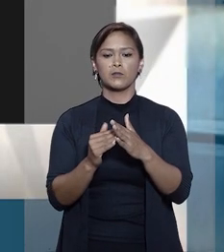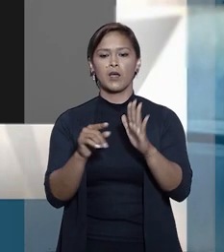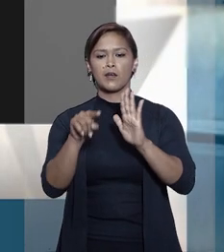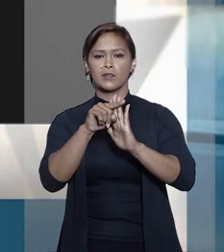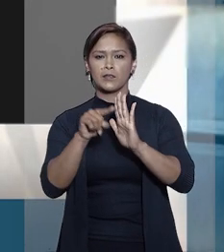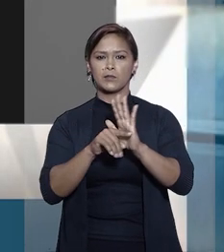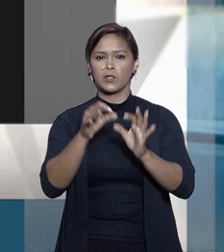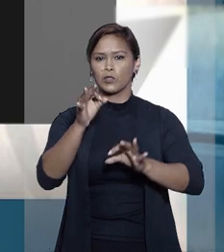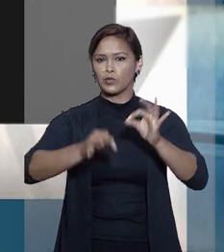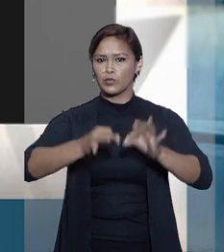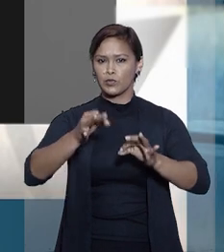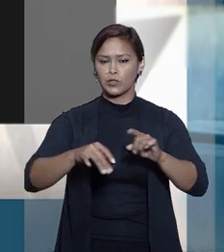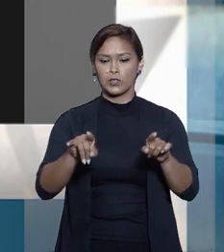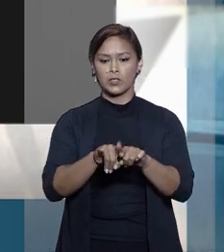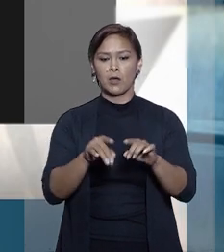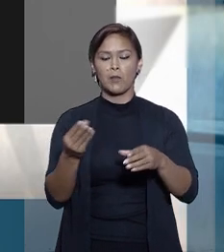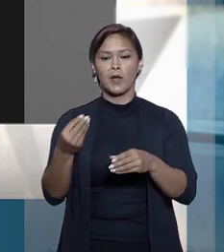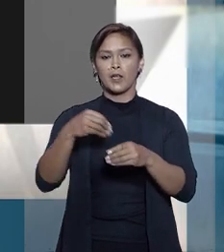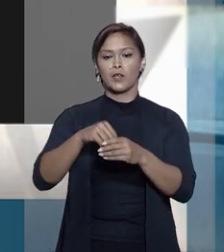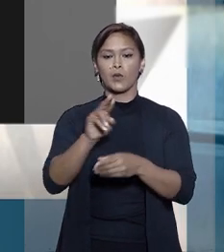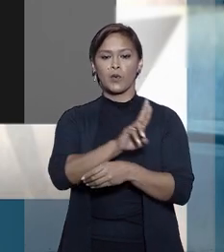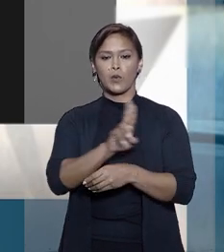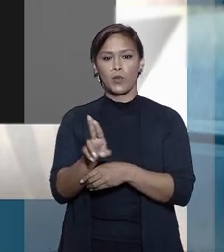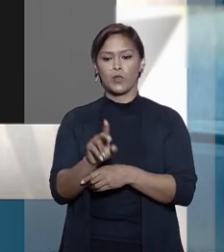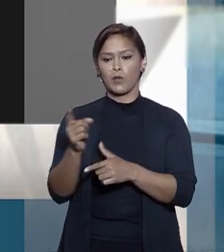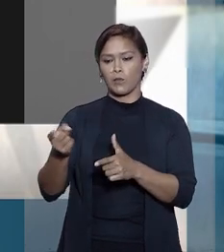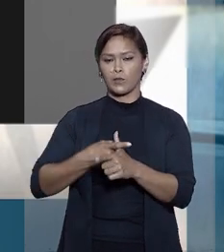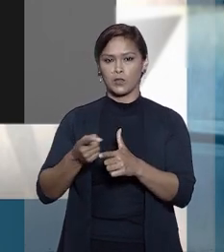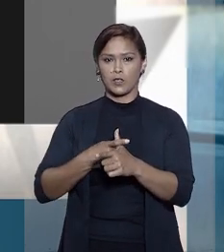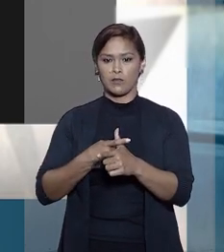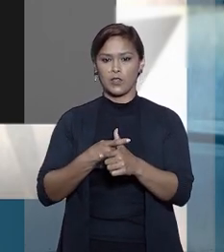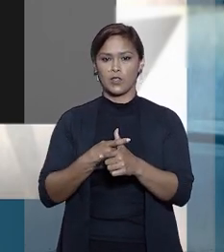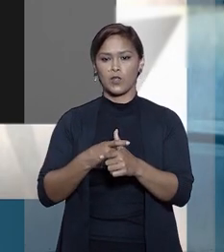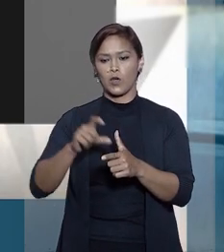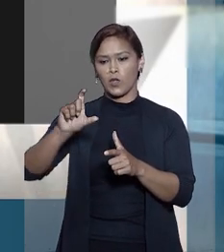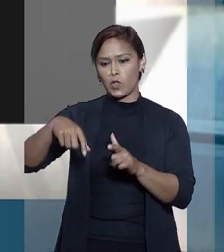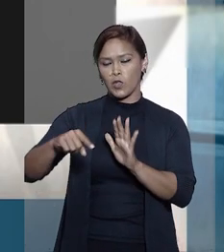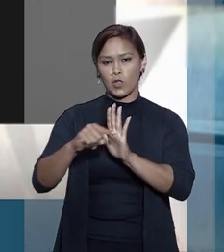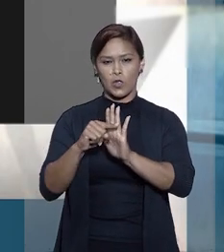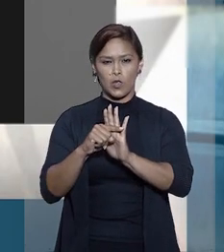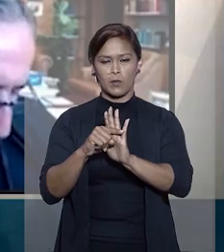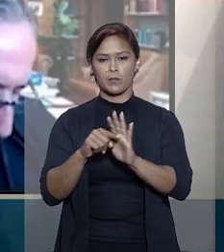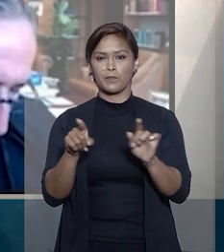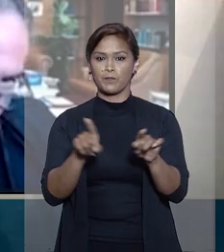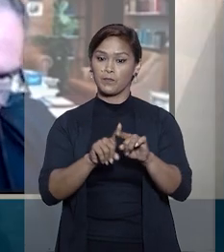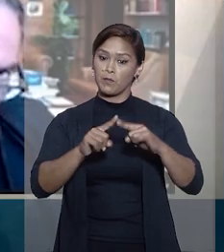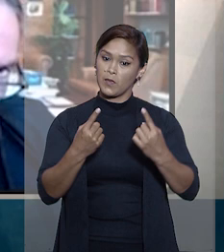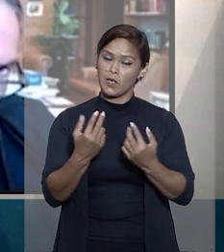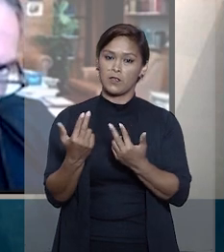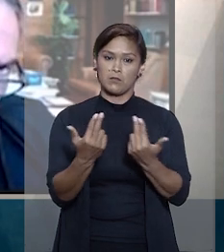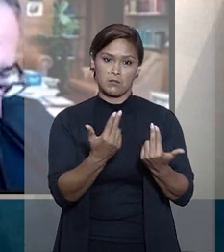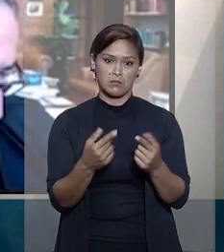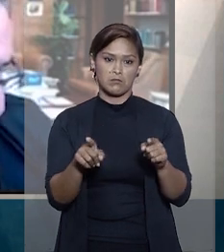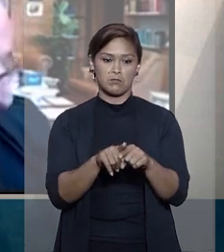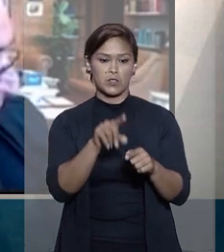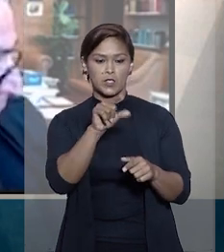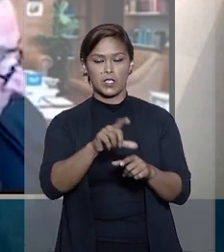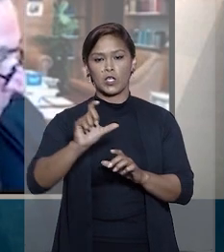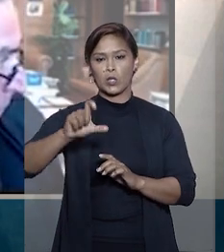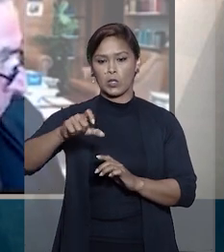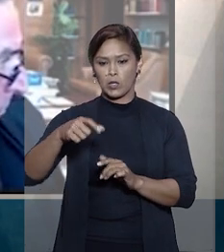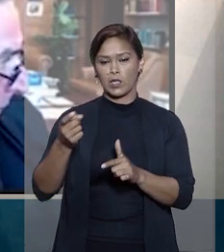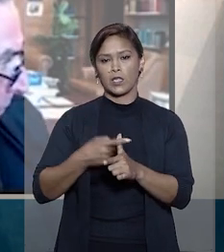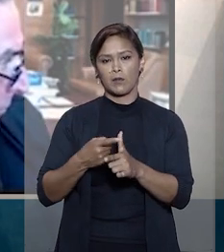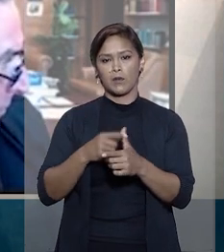à determinação judicial para incluir o nome do executado em cadastro de inadimplentes, mesmo nos casos em que o